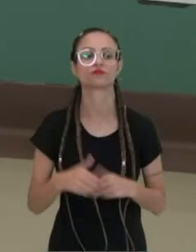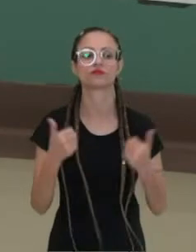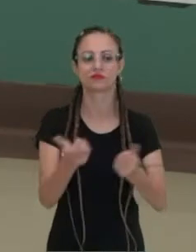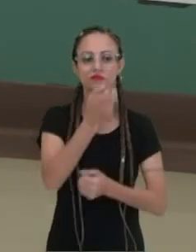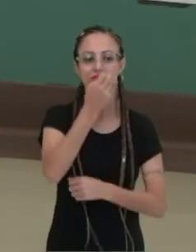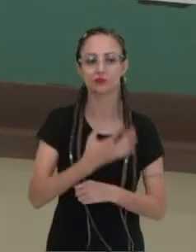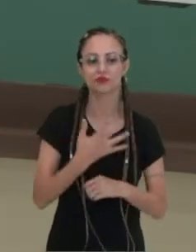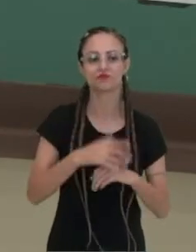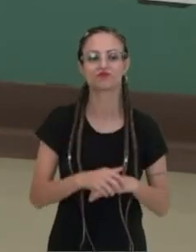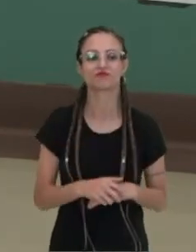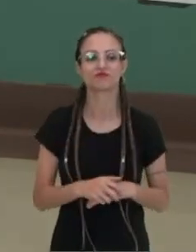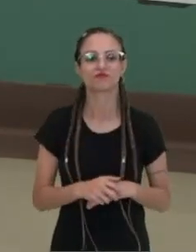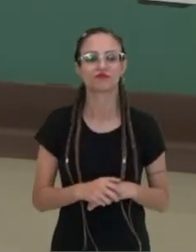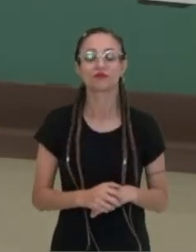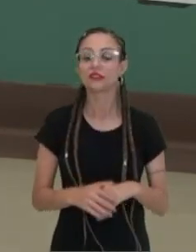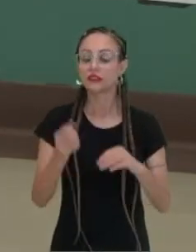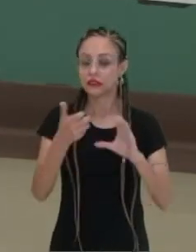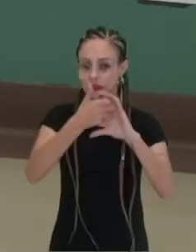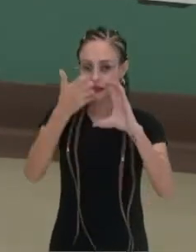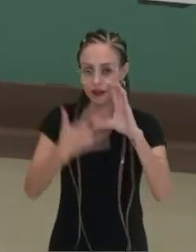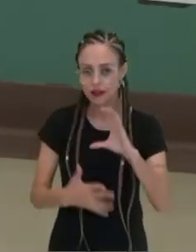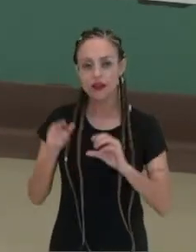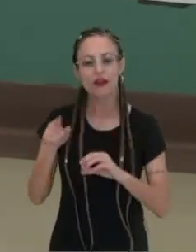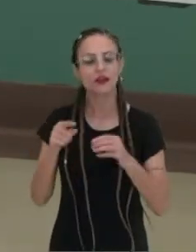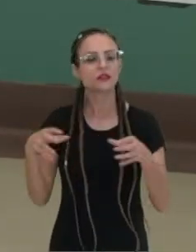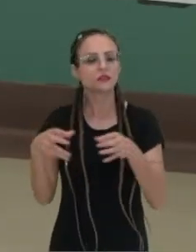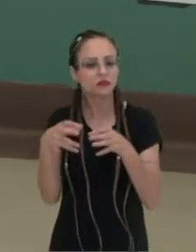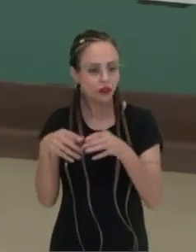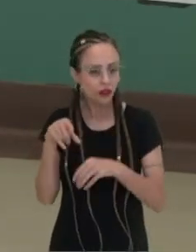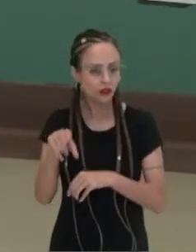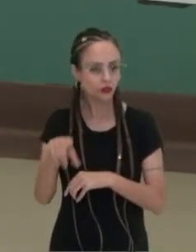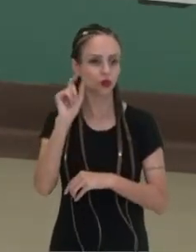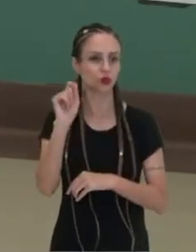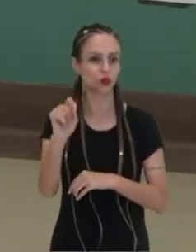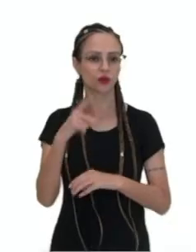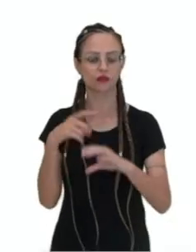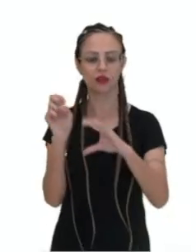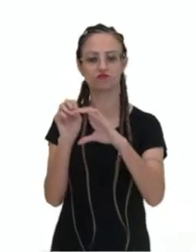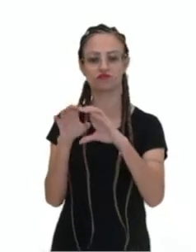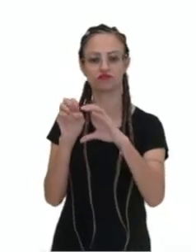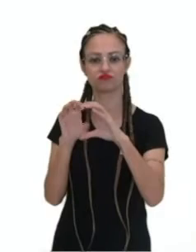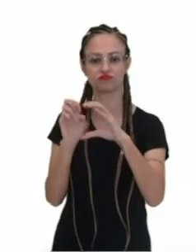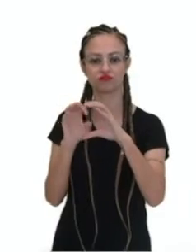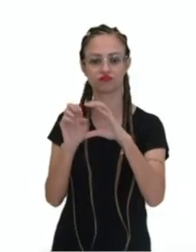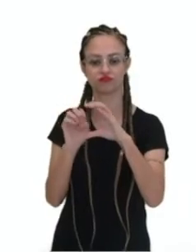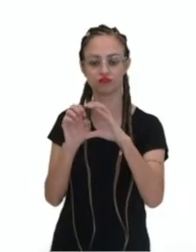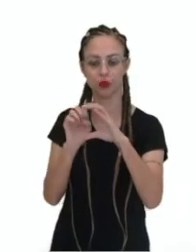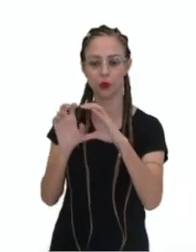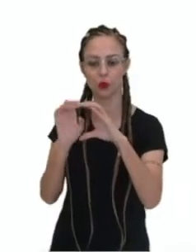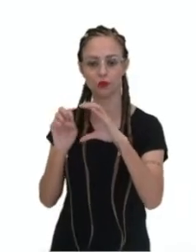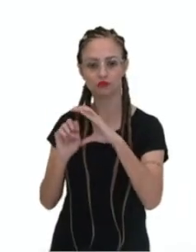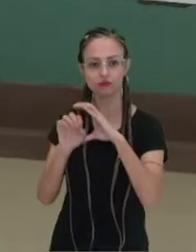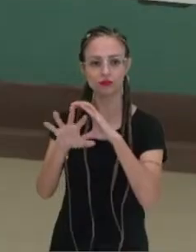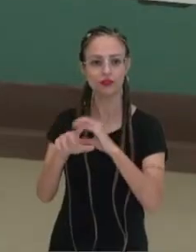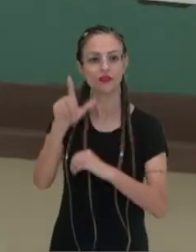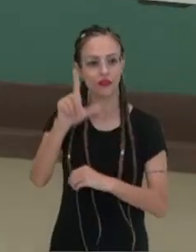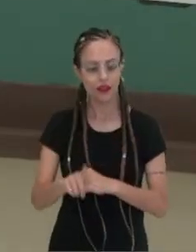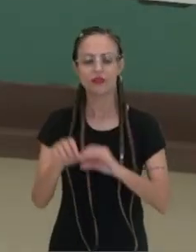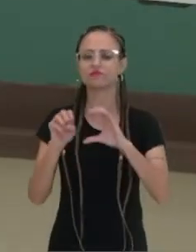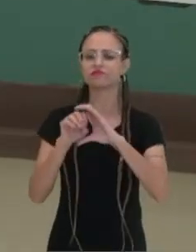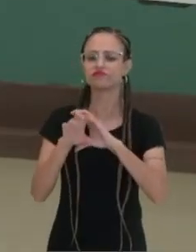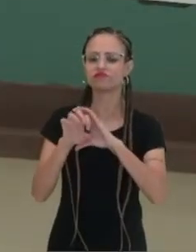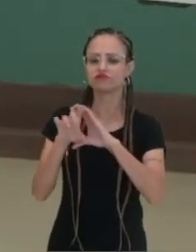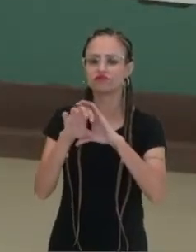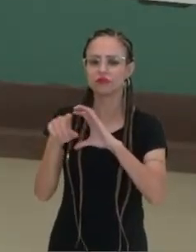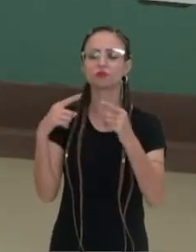bem! Uma característica dessa classe da equinóidea, lanterna de Aristóteles. Lanterna, por que